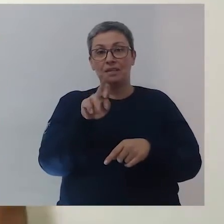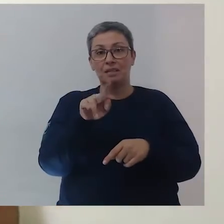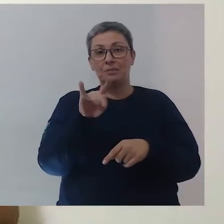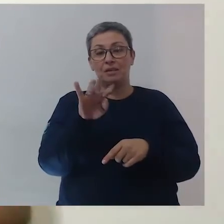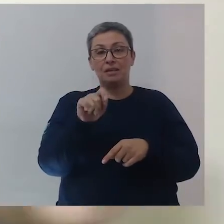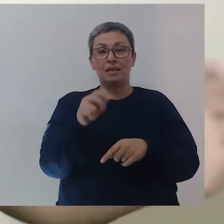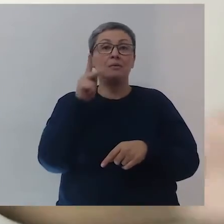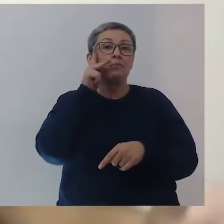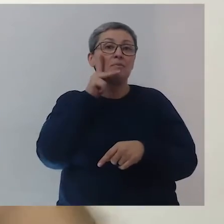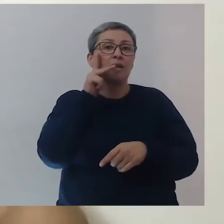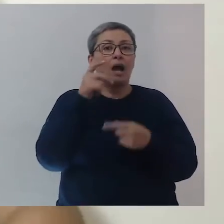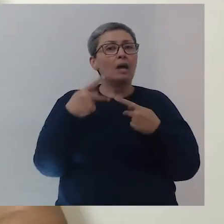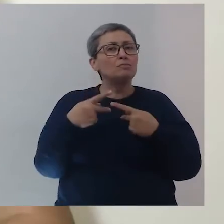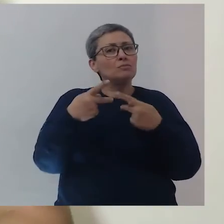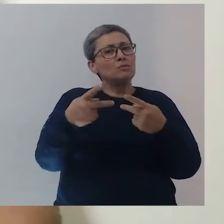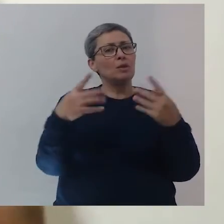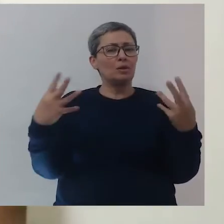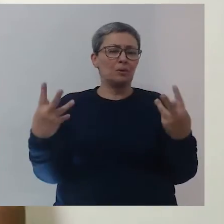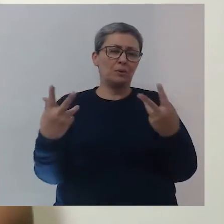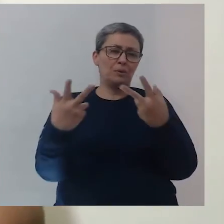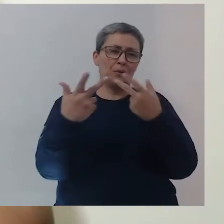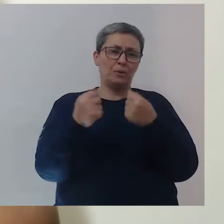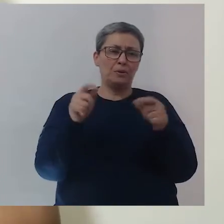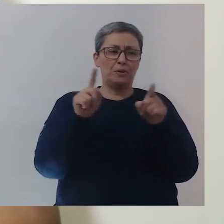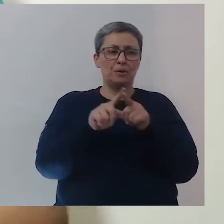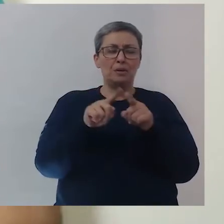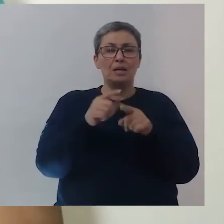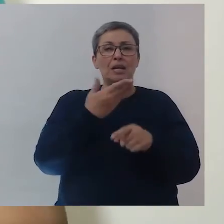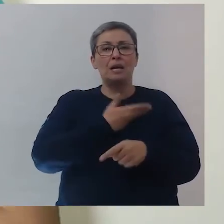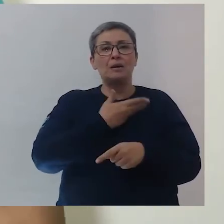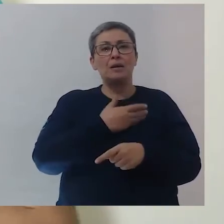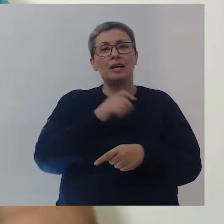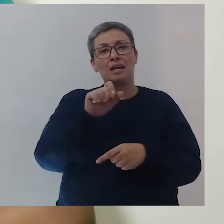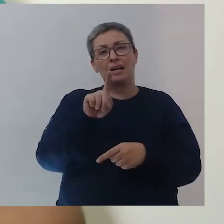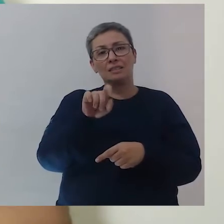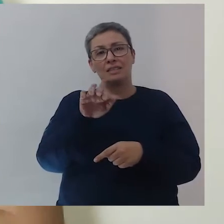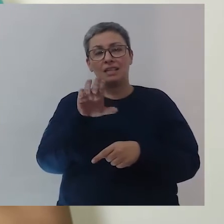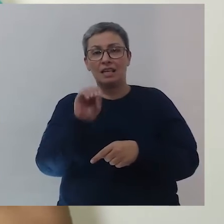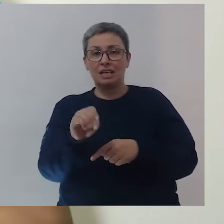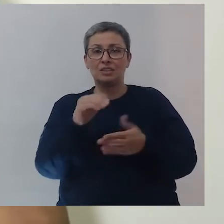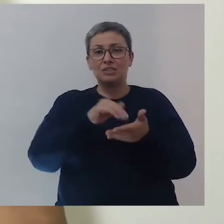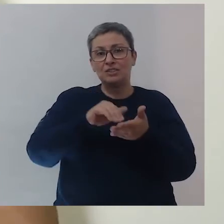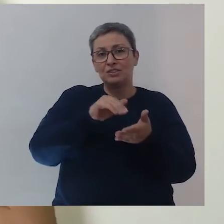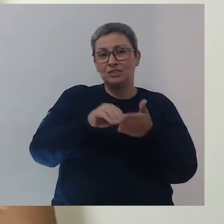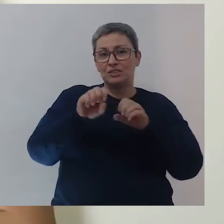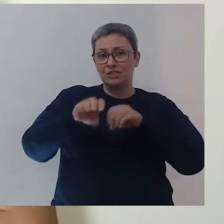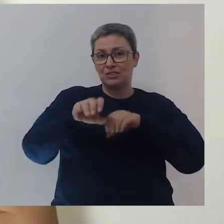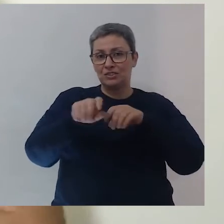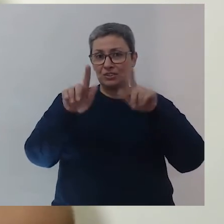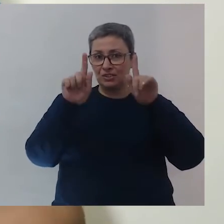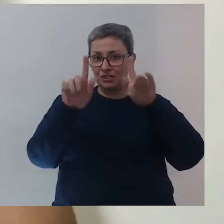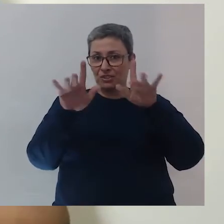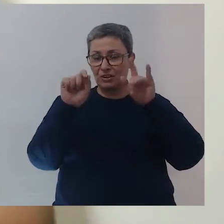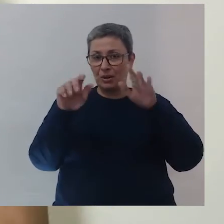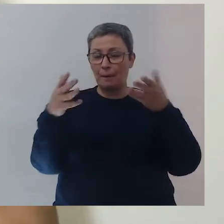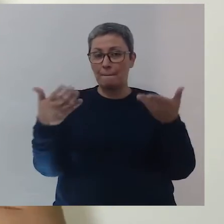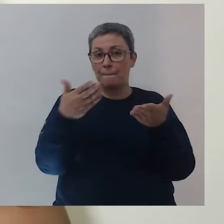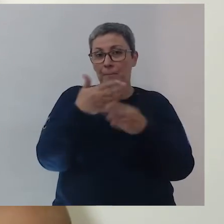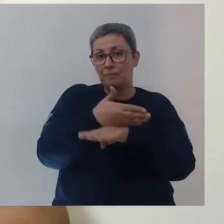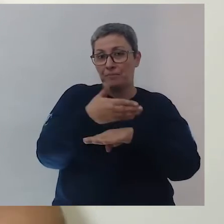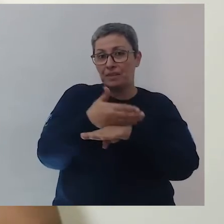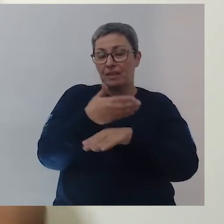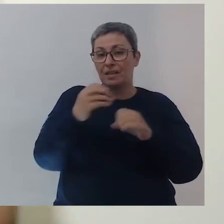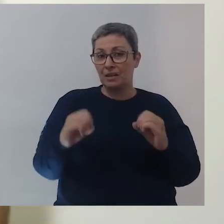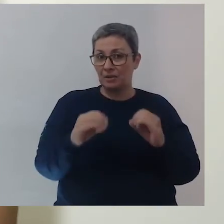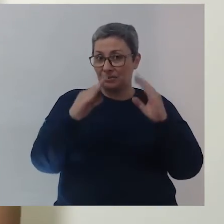Bom, essa semana eu recebi um convite maravilhoso, através do amigo Adriano Santana, da Secretaria de Educação de Guarulhos, a participar